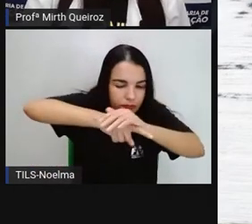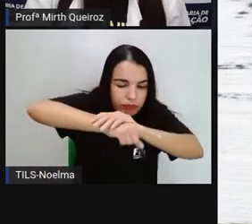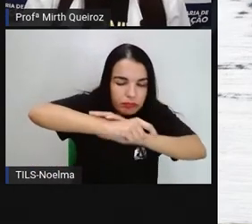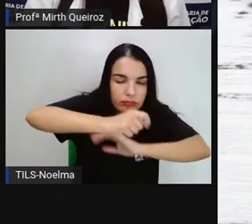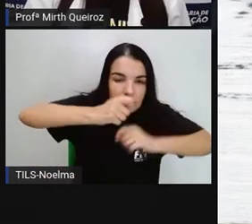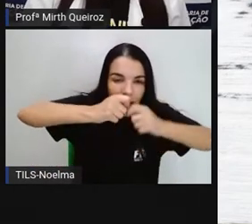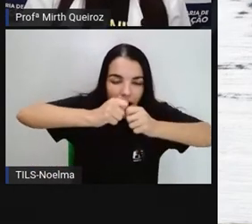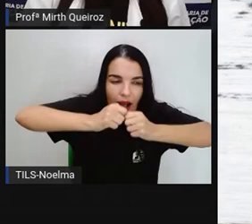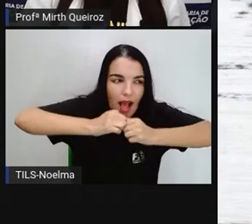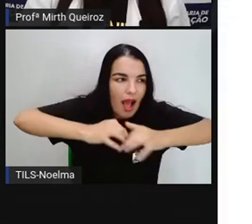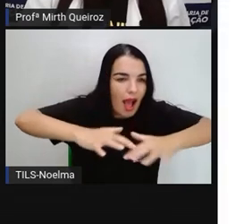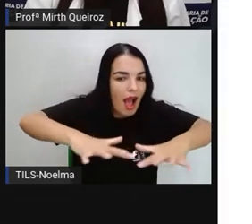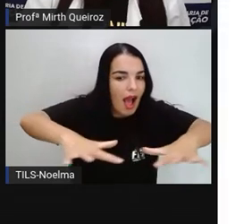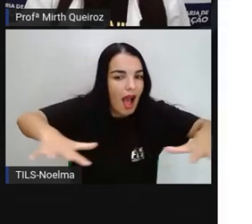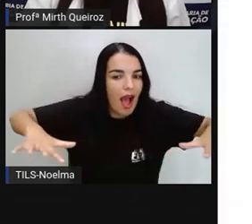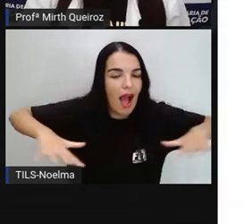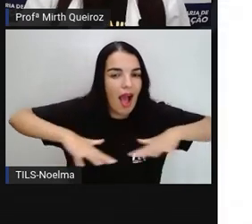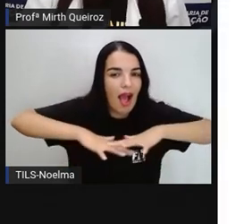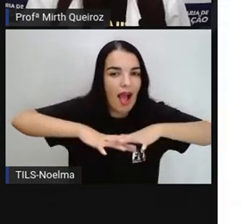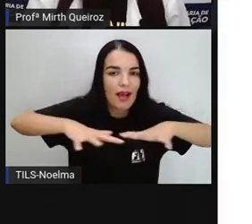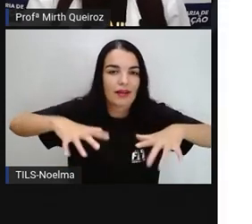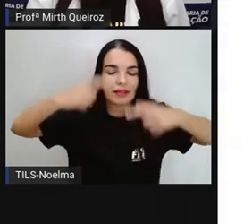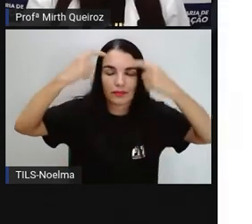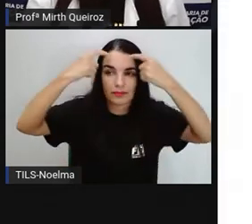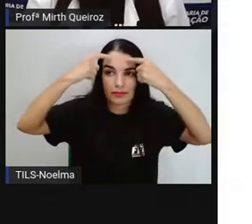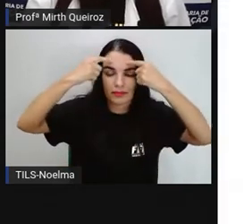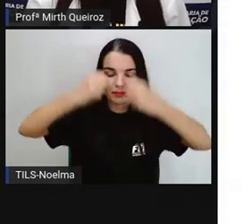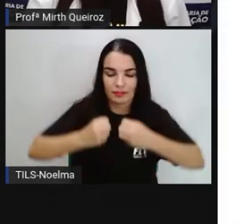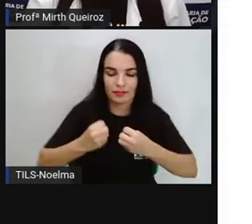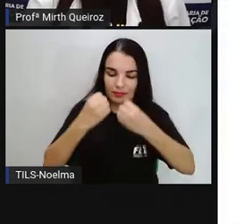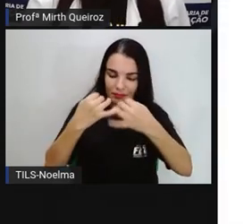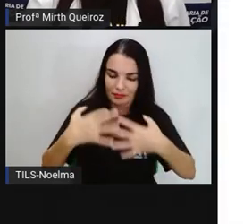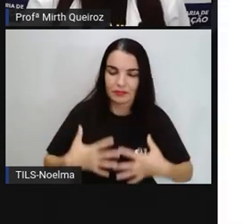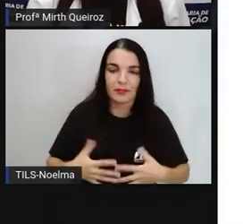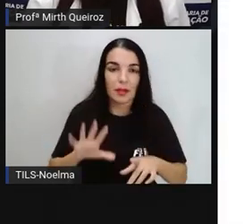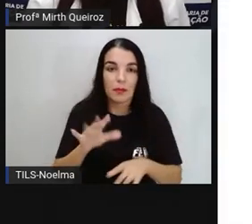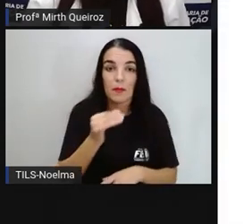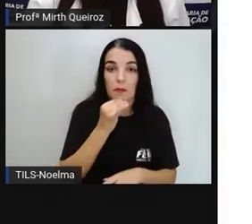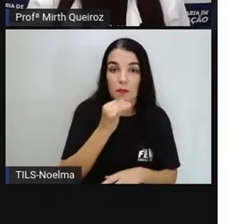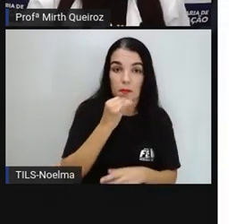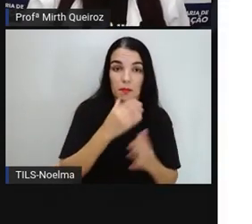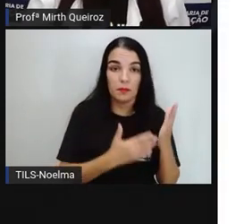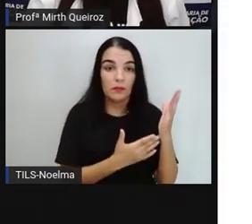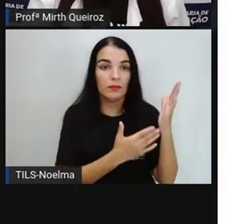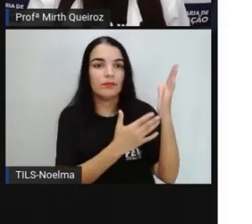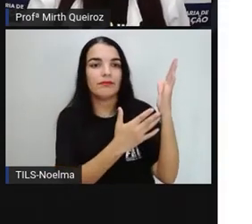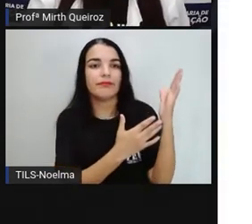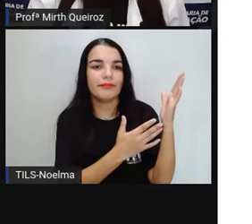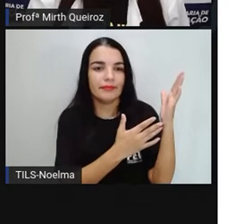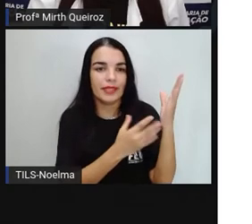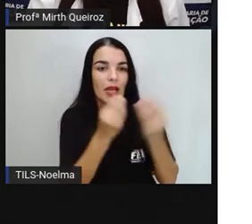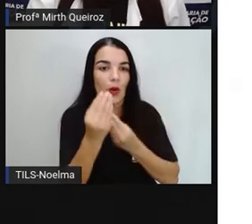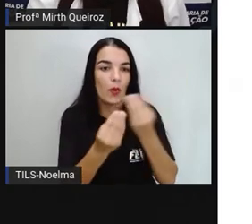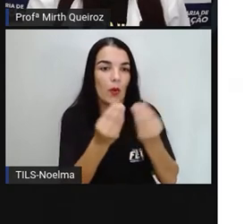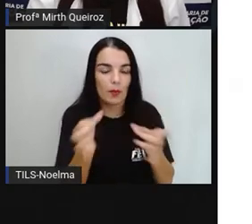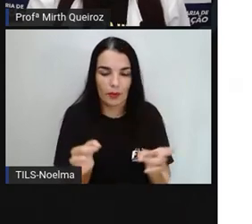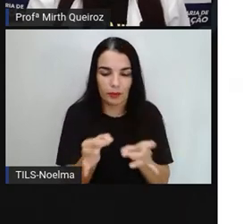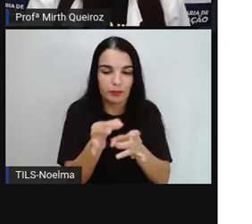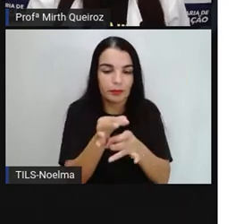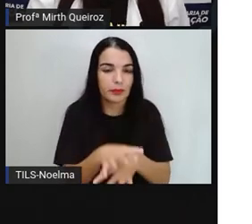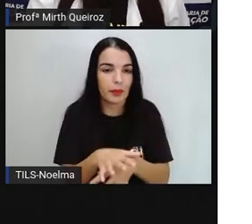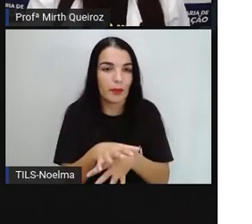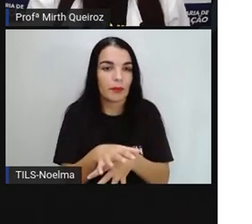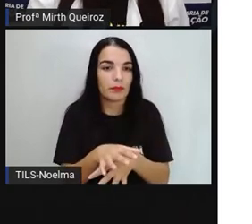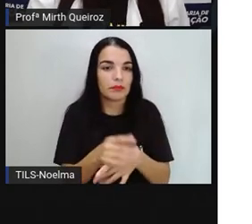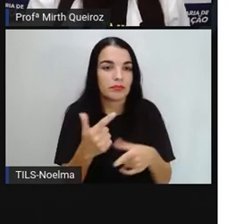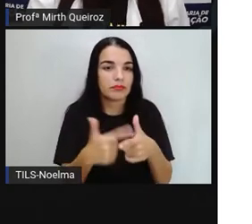e habilidades. Por exemplo, exercitar a resolução de problemas, pois para